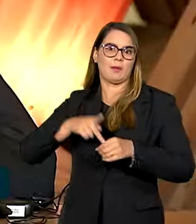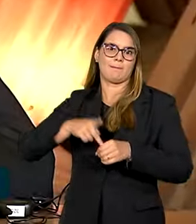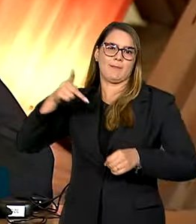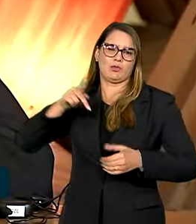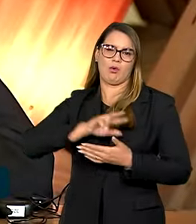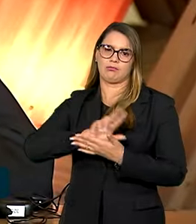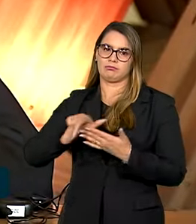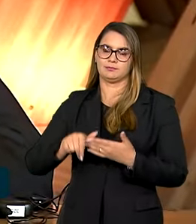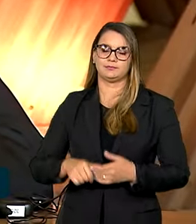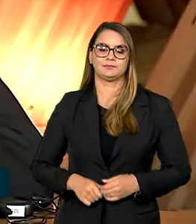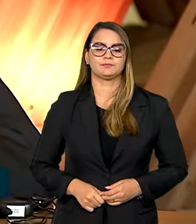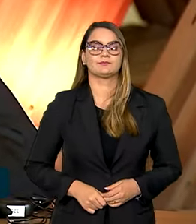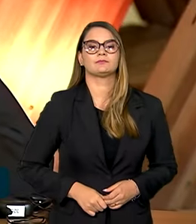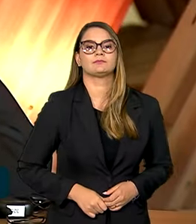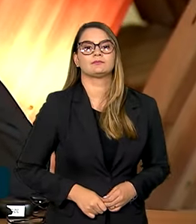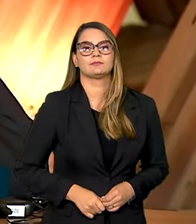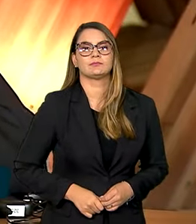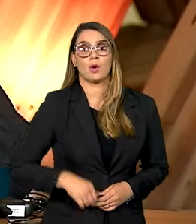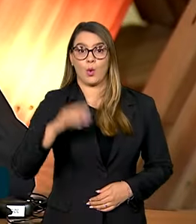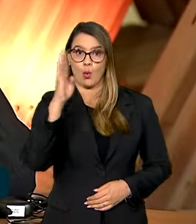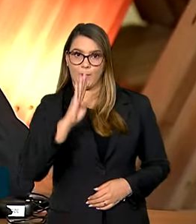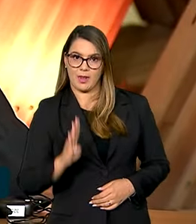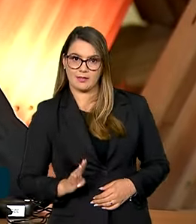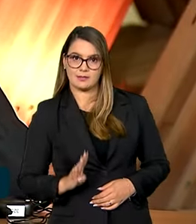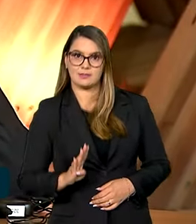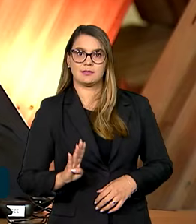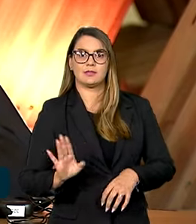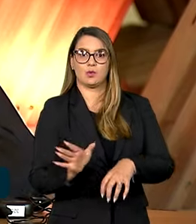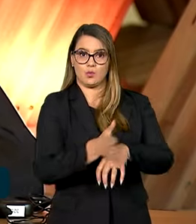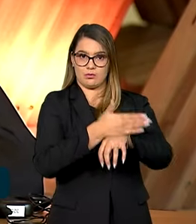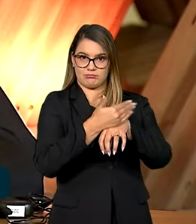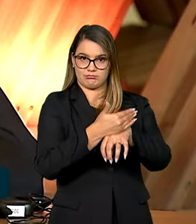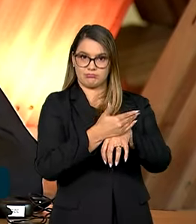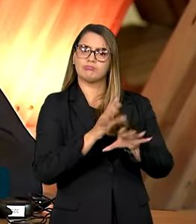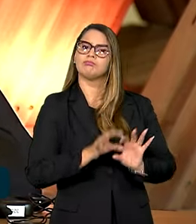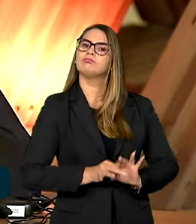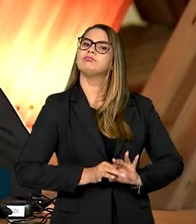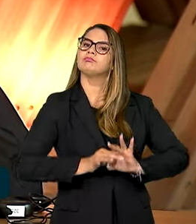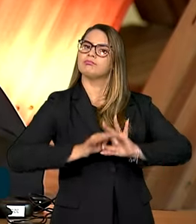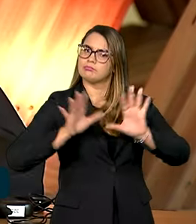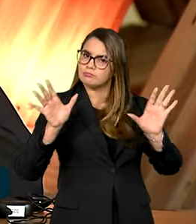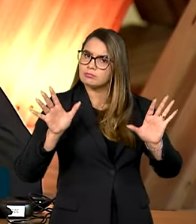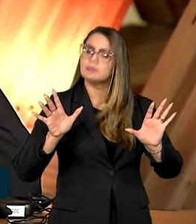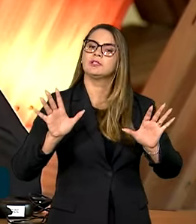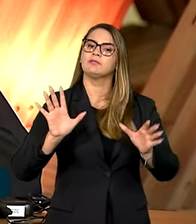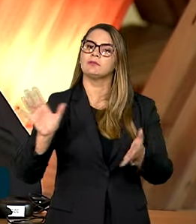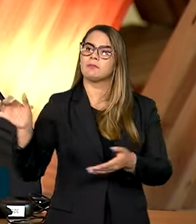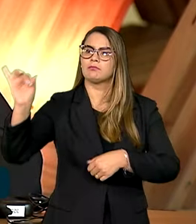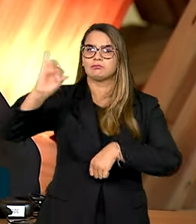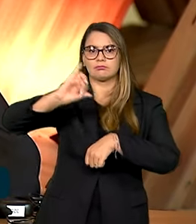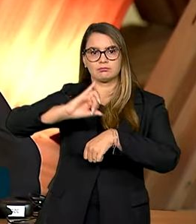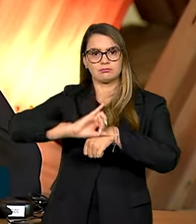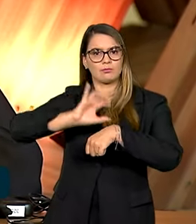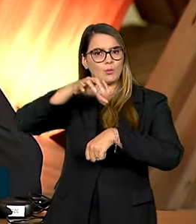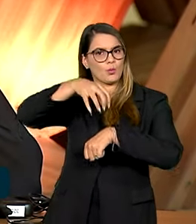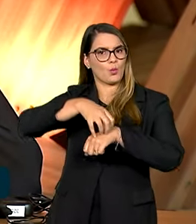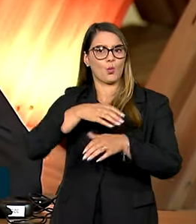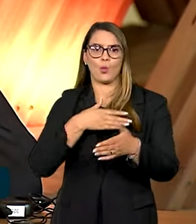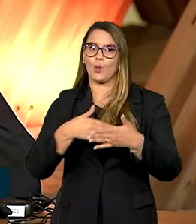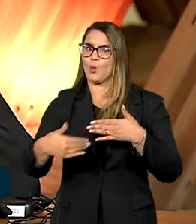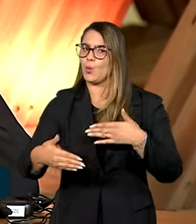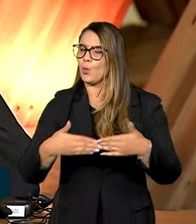O Brasil e o Itamaraty estarão à disposição para sediar qualquer